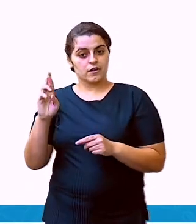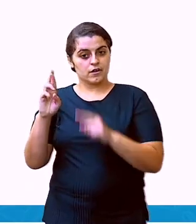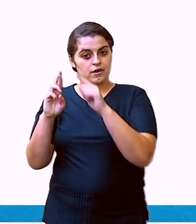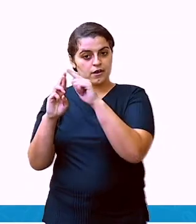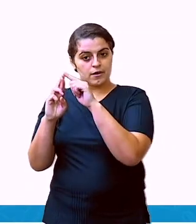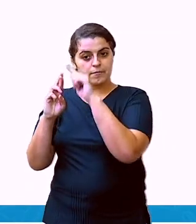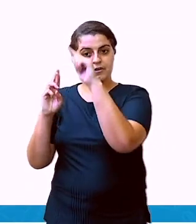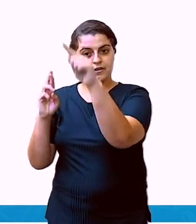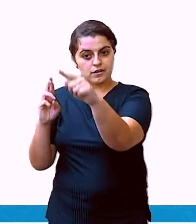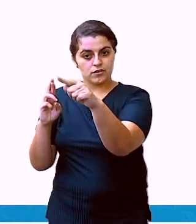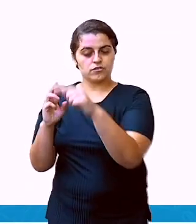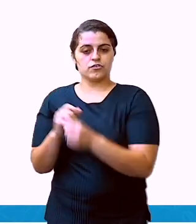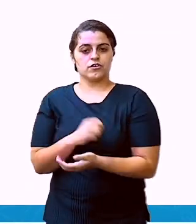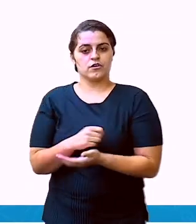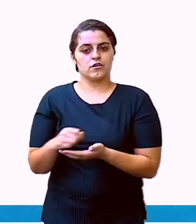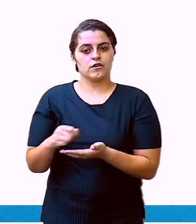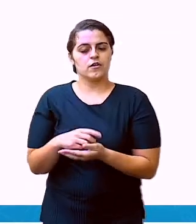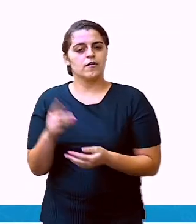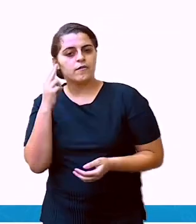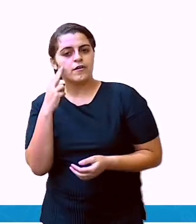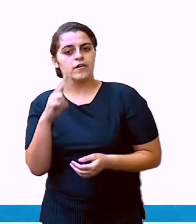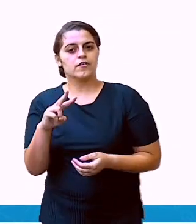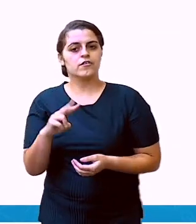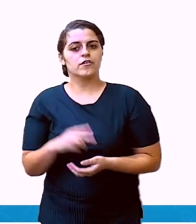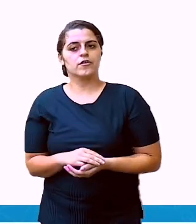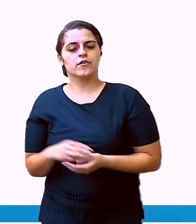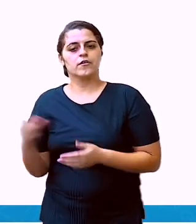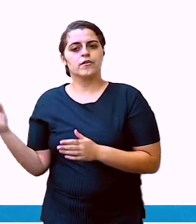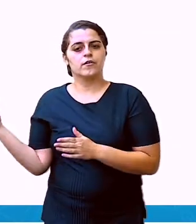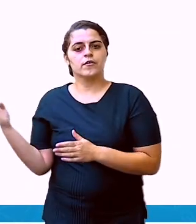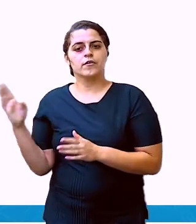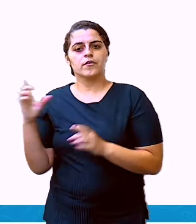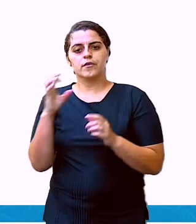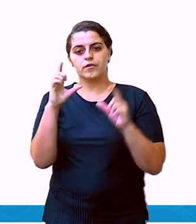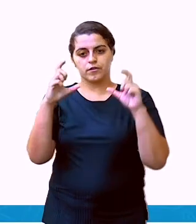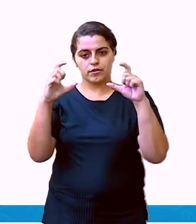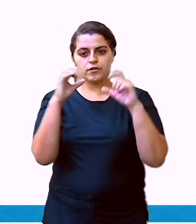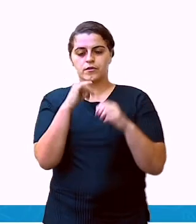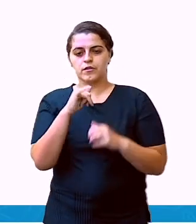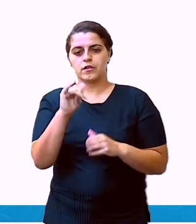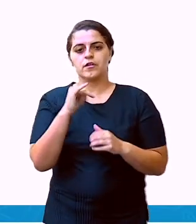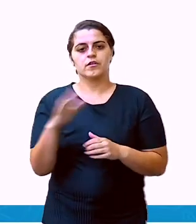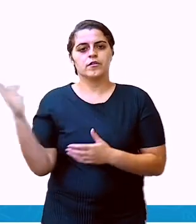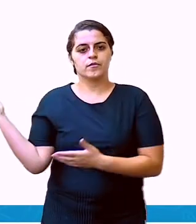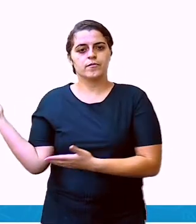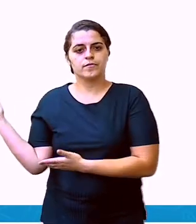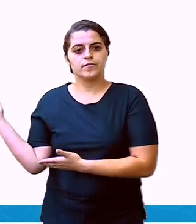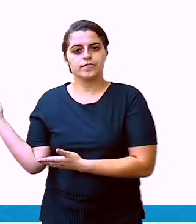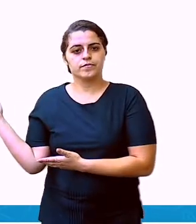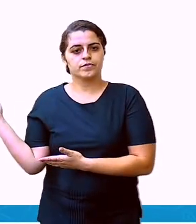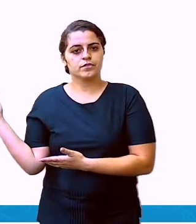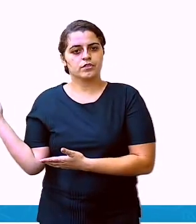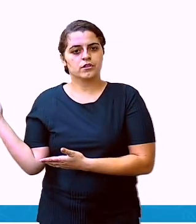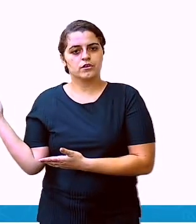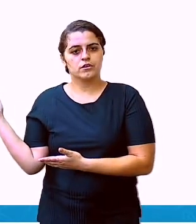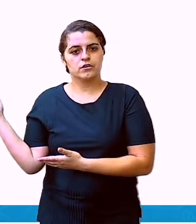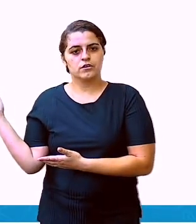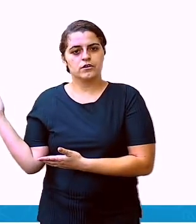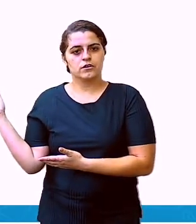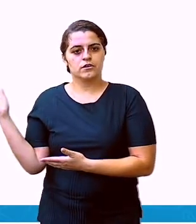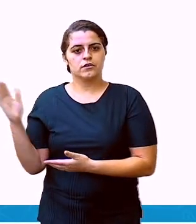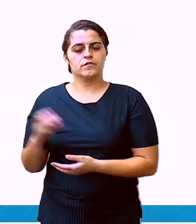embaixo. Nós vamos analisar nesse bilhete bem maior. Vamos lá? Muito bem.